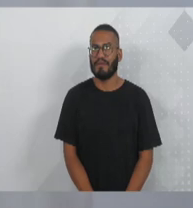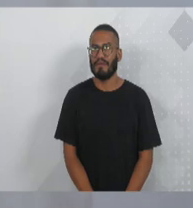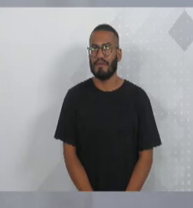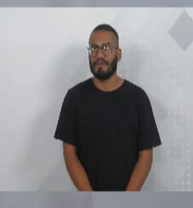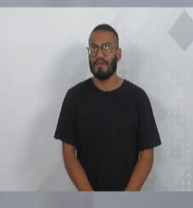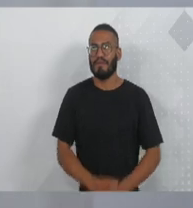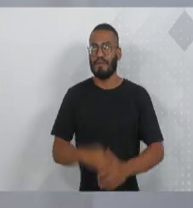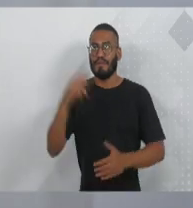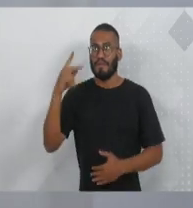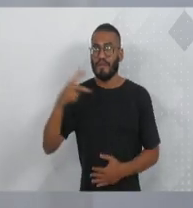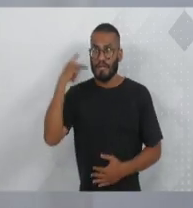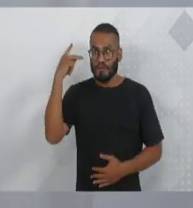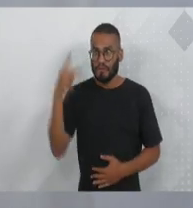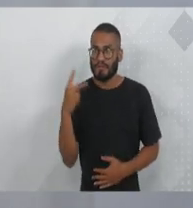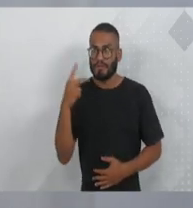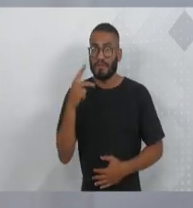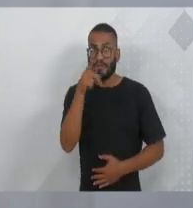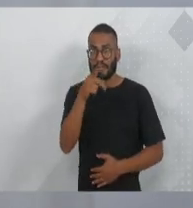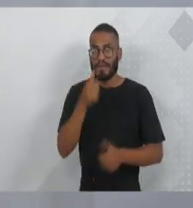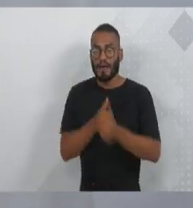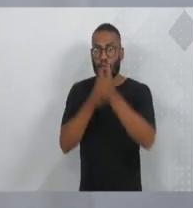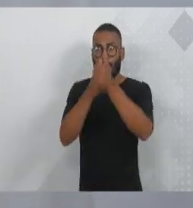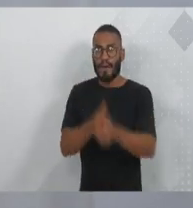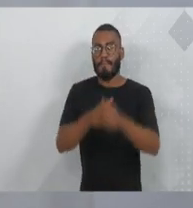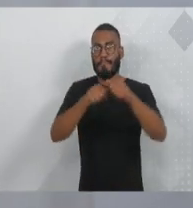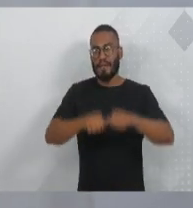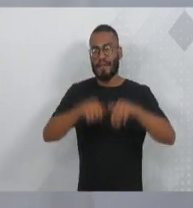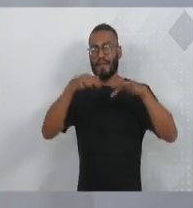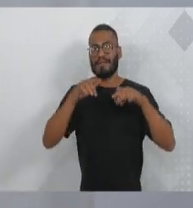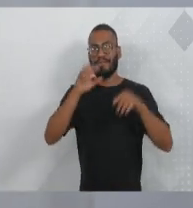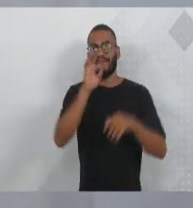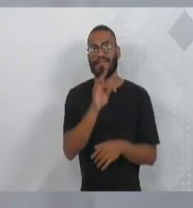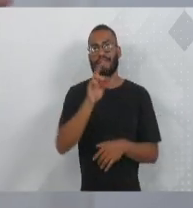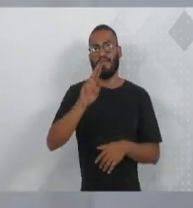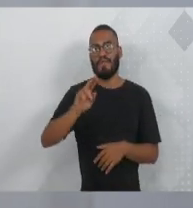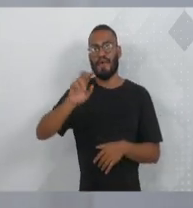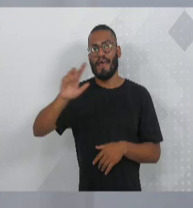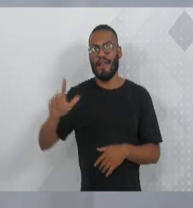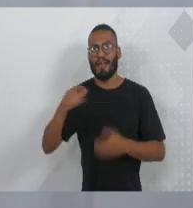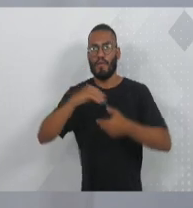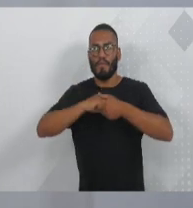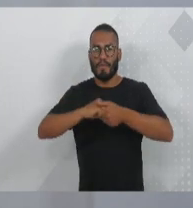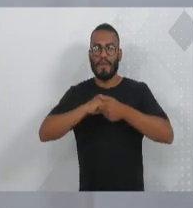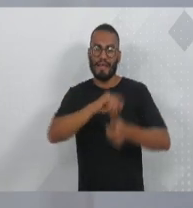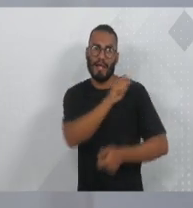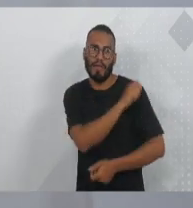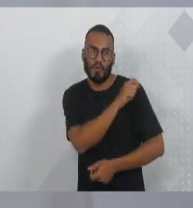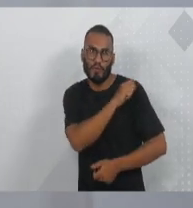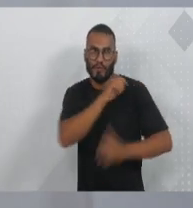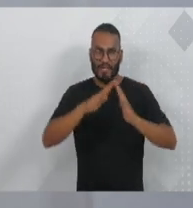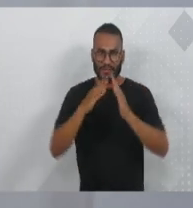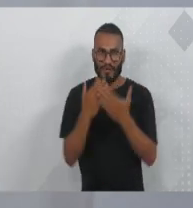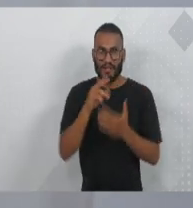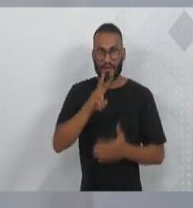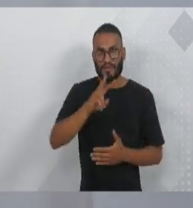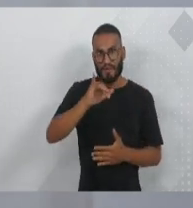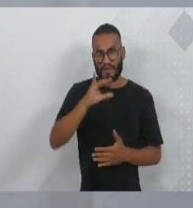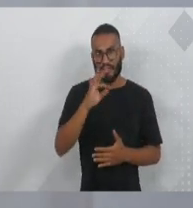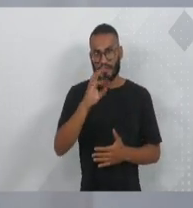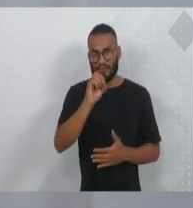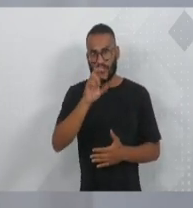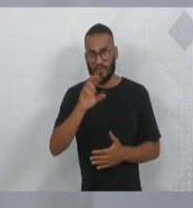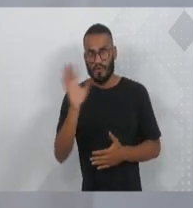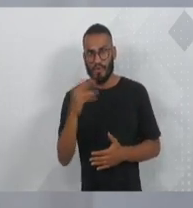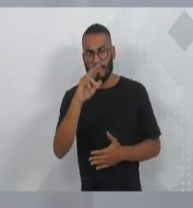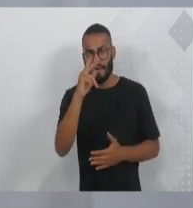Colegas vereadores, vereadoras, quem nos acompanha aqui no plenário, através da TVL da internet, cumprimentar aqui os alunos da escola Vitor Eregues, professores,